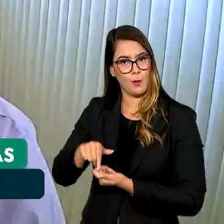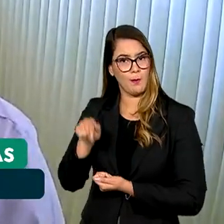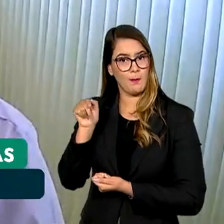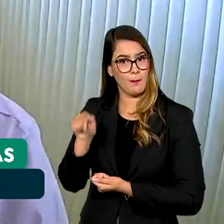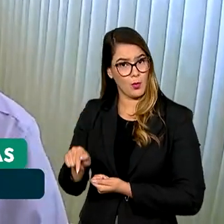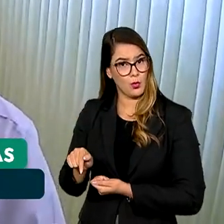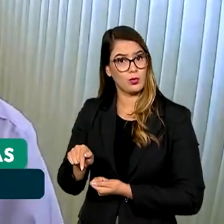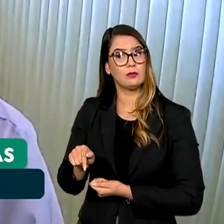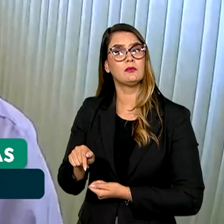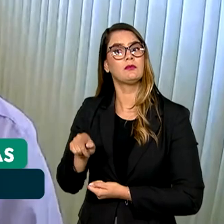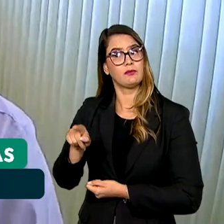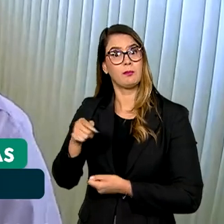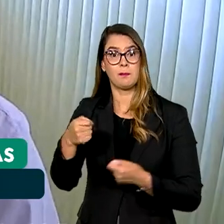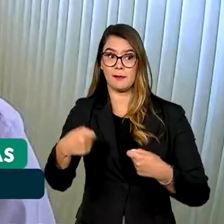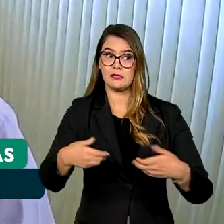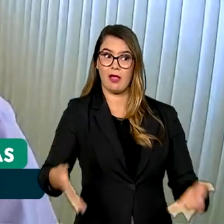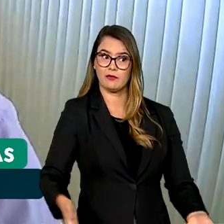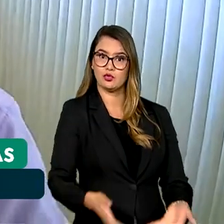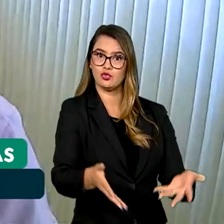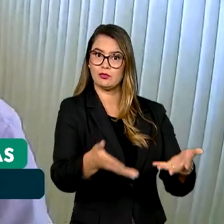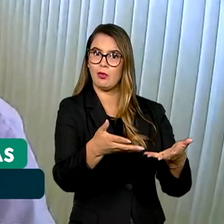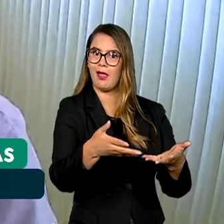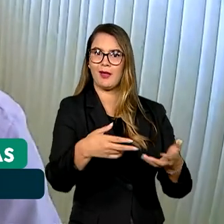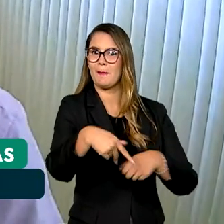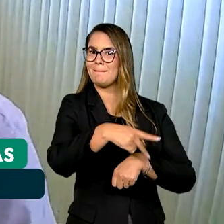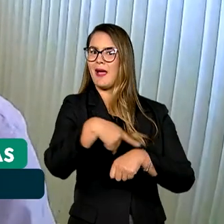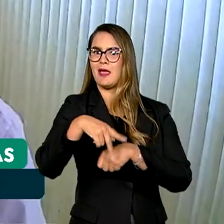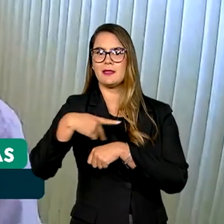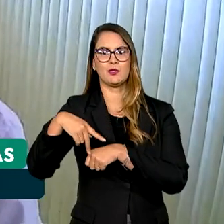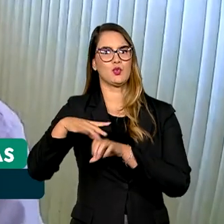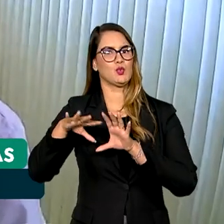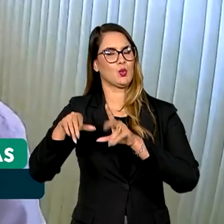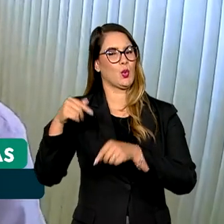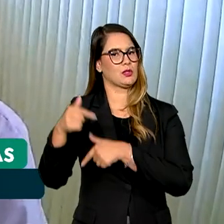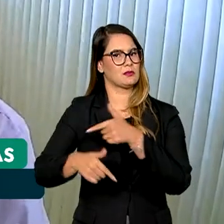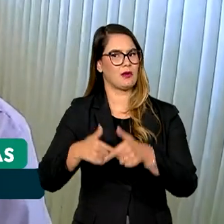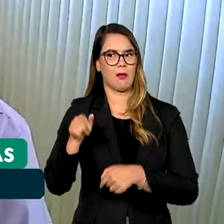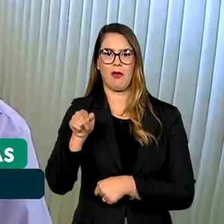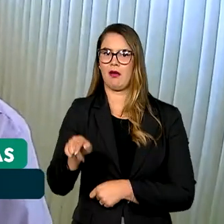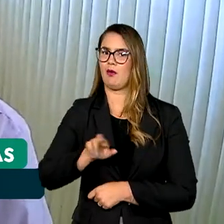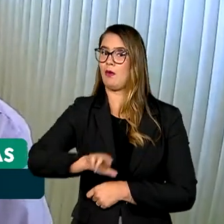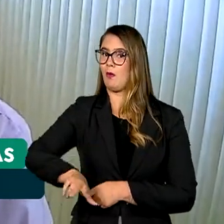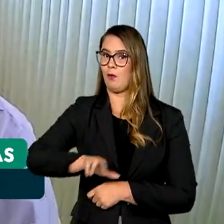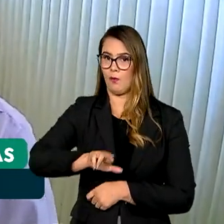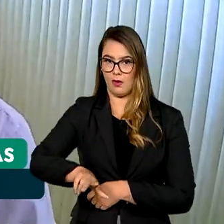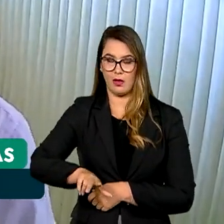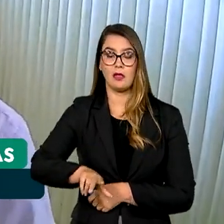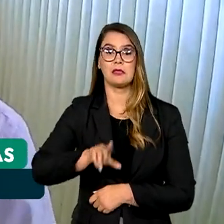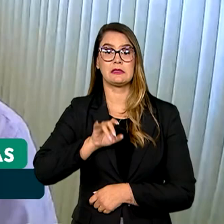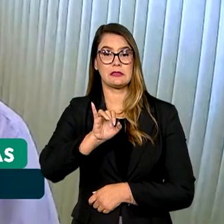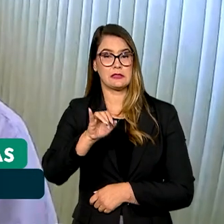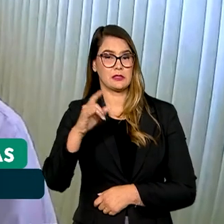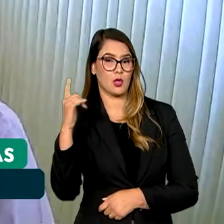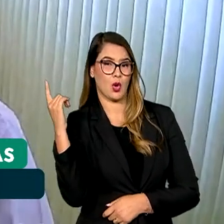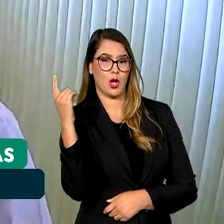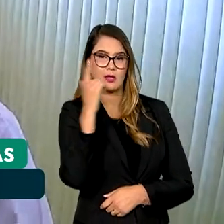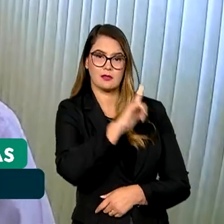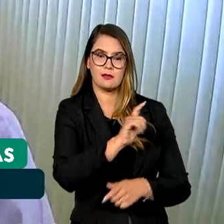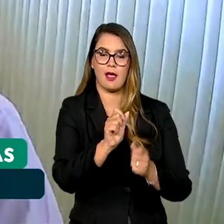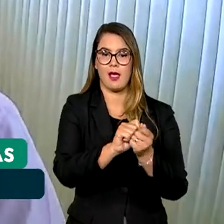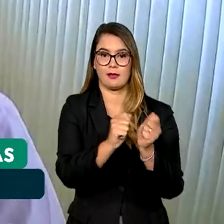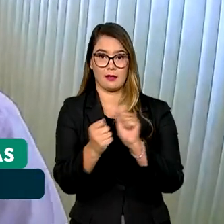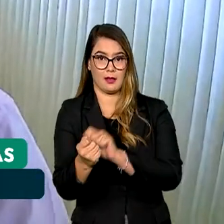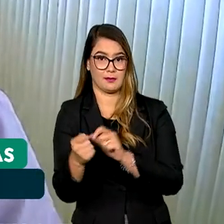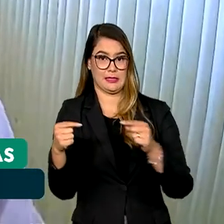ela deveria ser estimulada, porque não são todos os países que trabalham já com essa lógica e se a gente conseguir ajustar